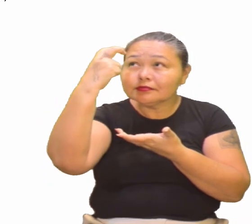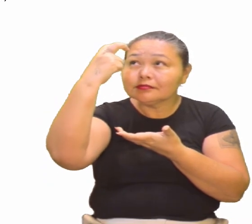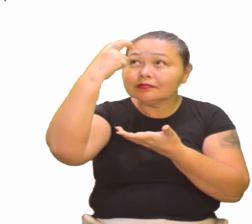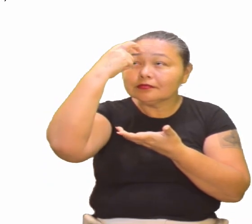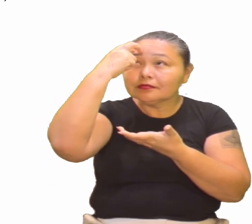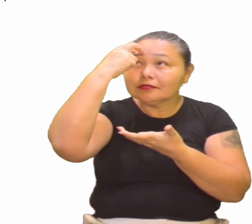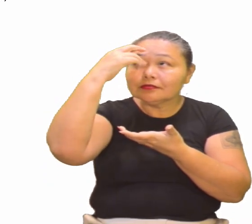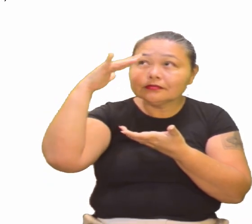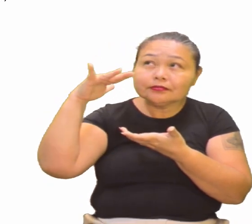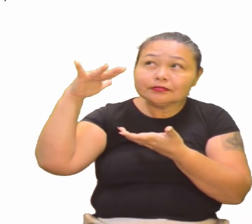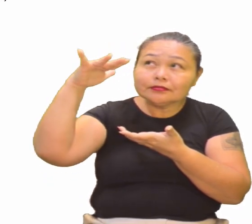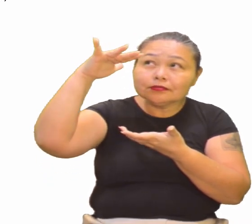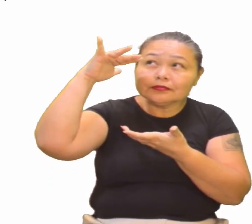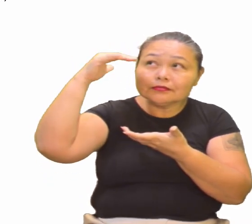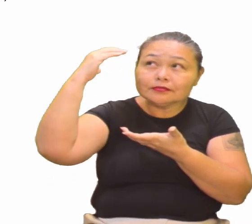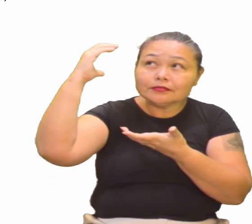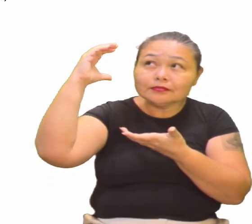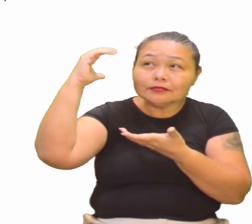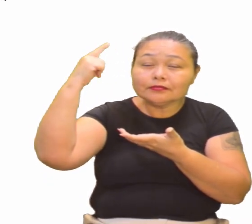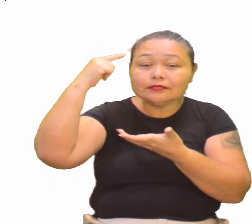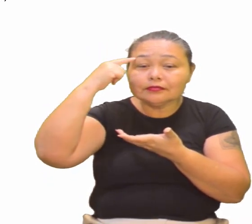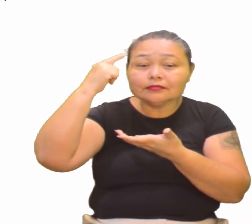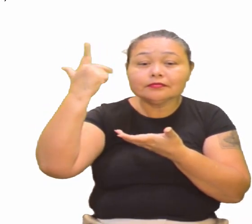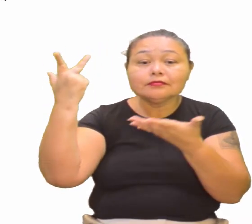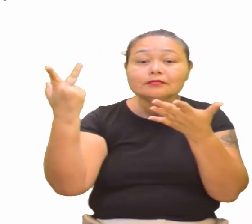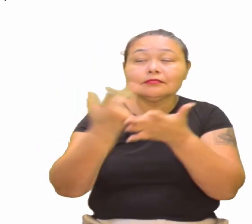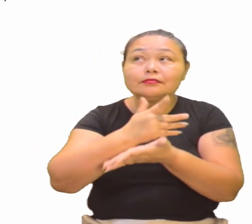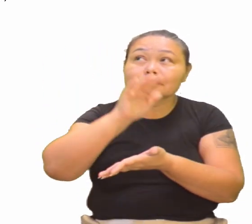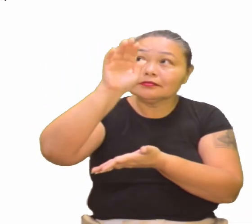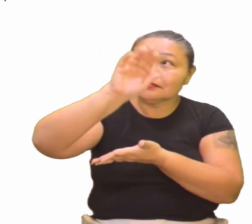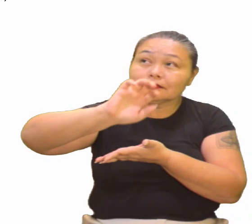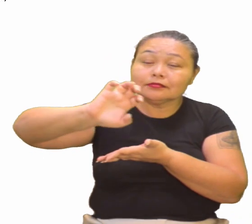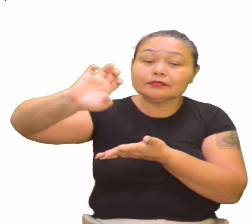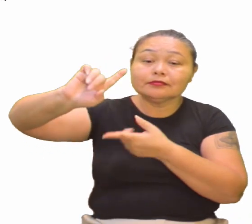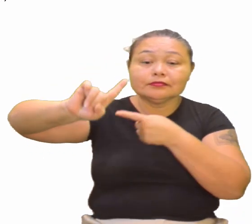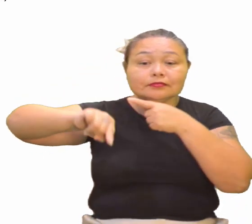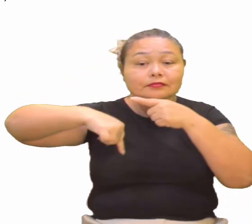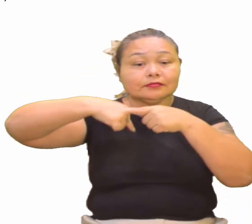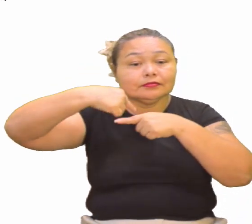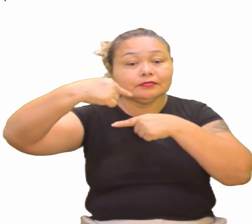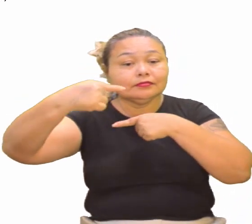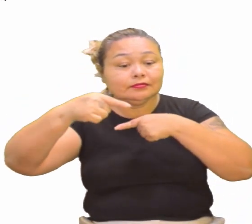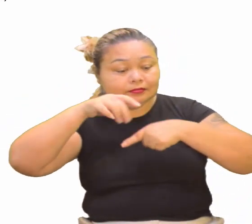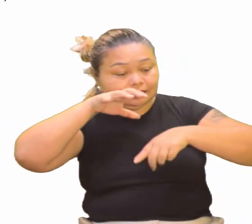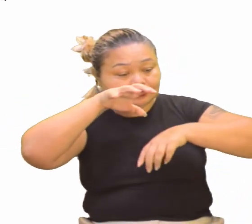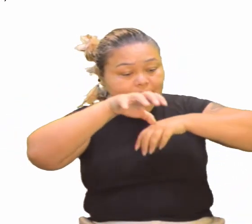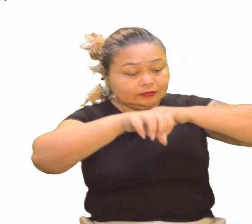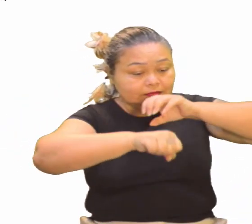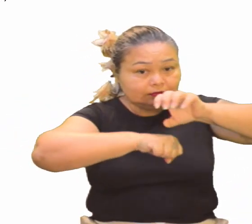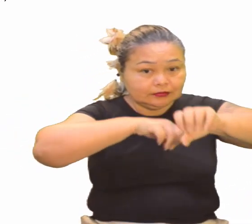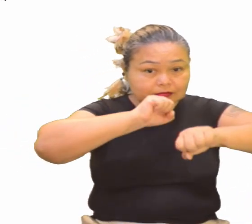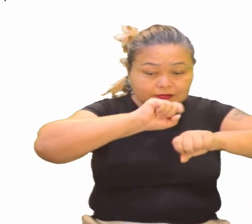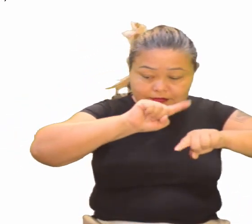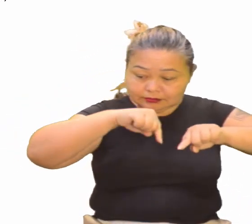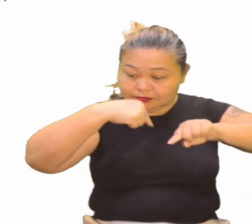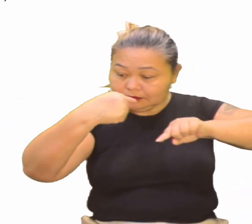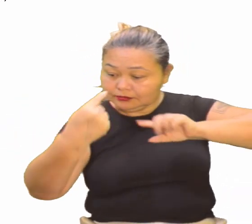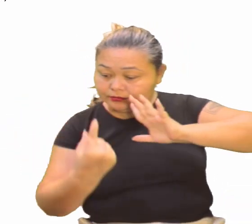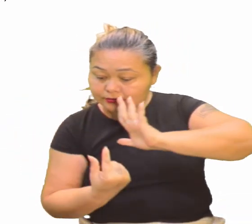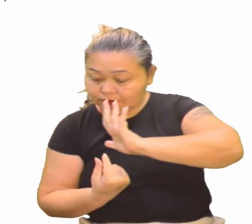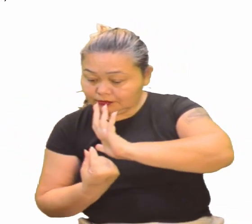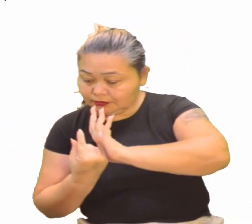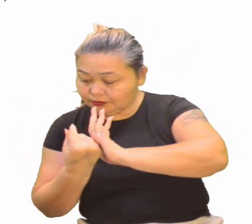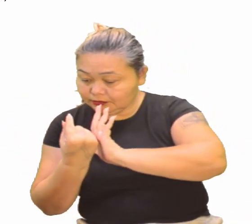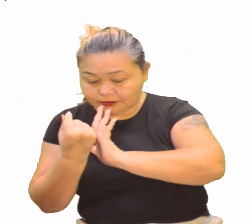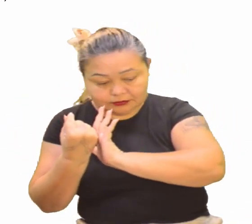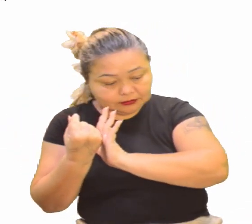No âmbito do conhecimento, da ciência, ocorrido na Europa, dentro da transição do feudalismo para o capitalismo. Então,